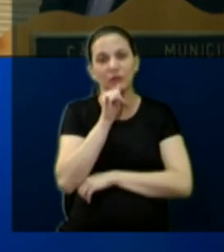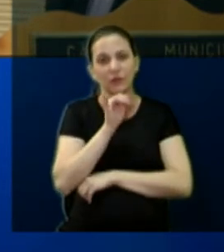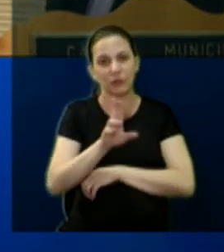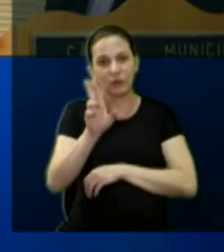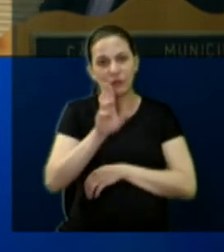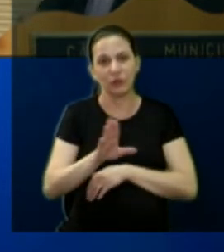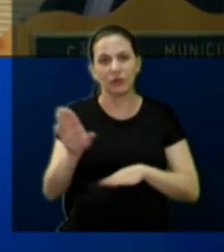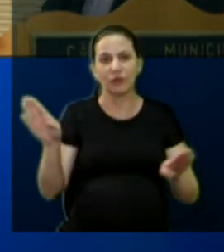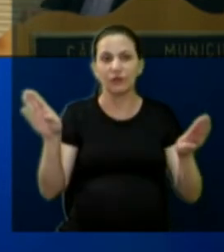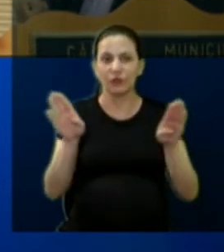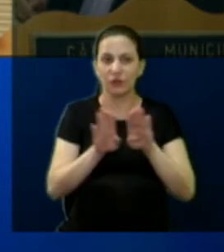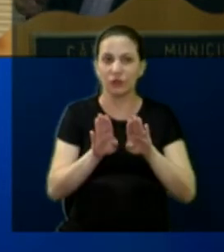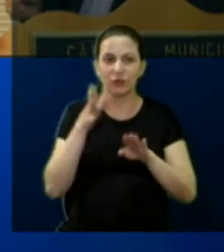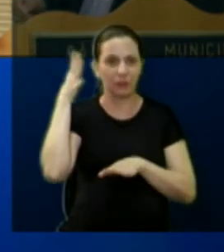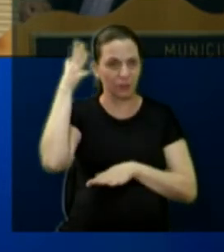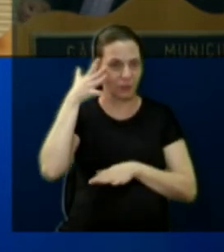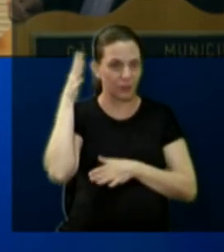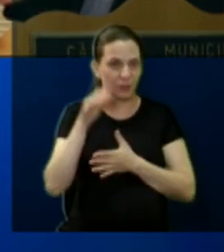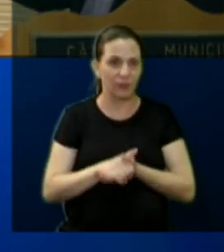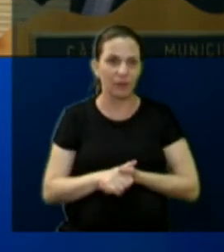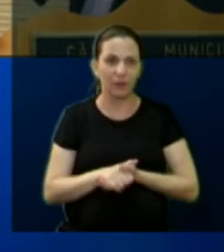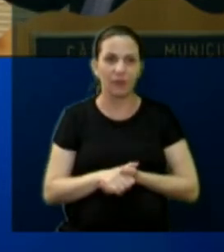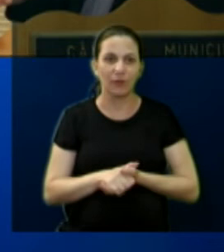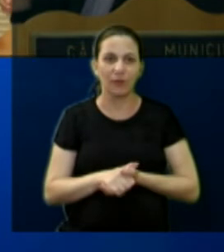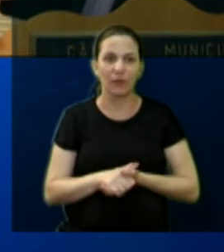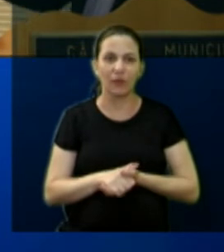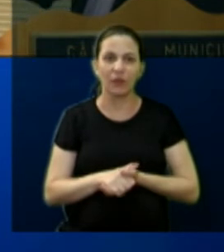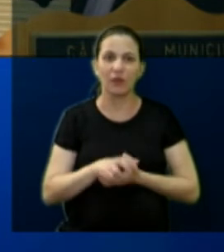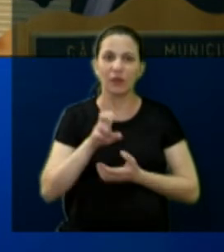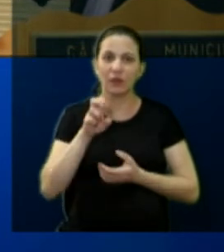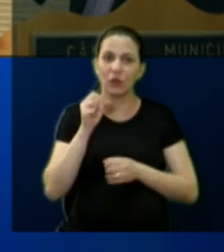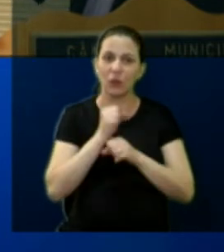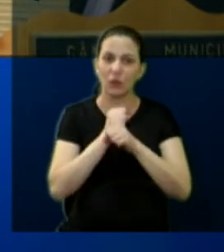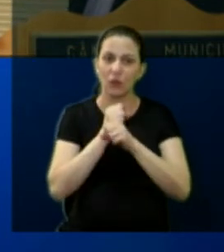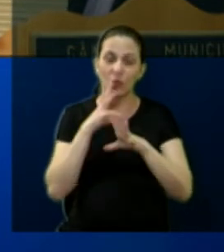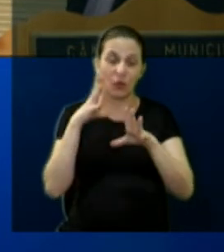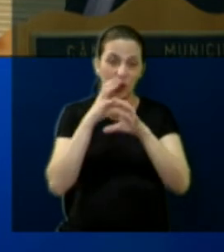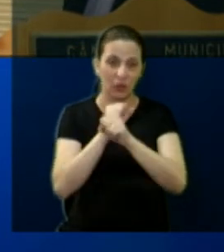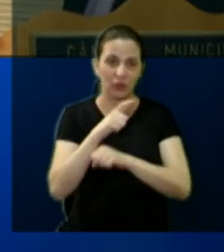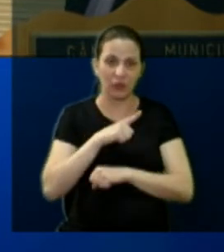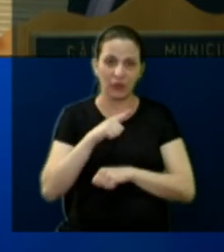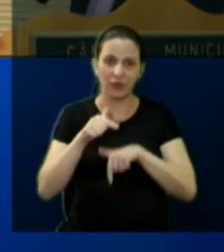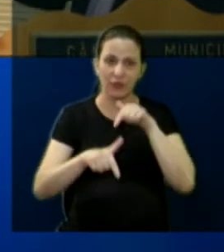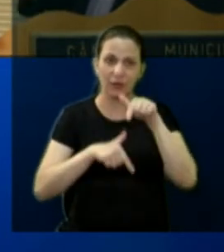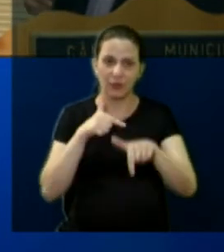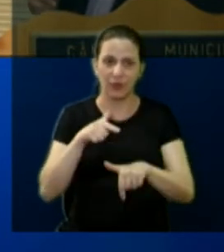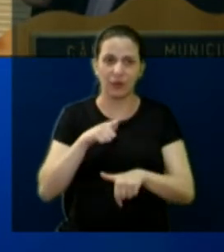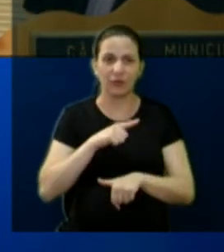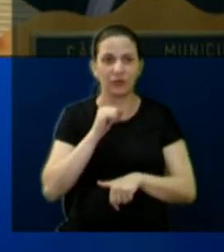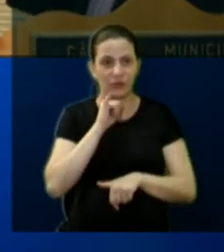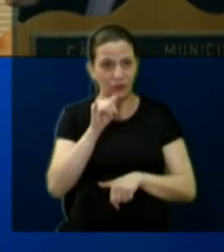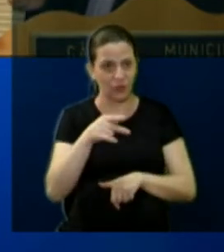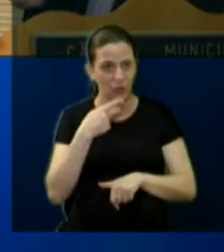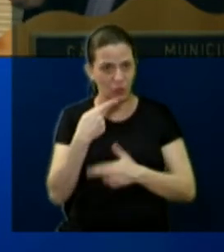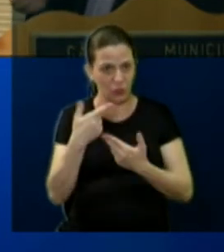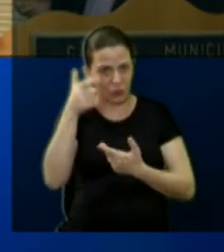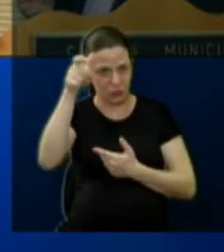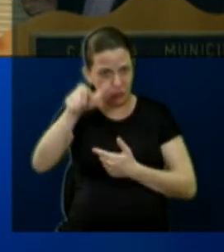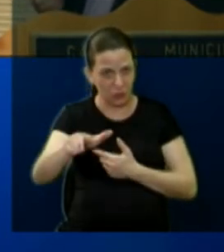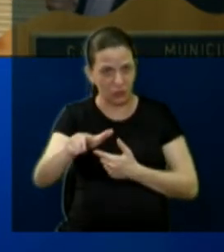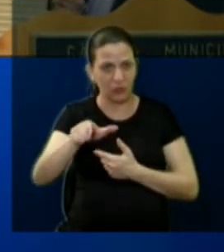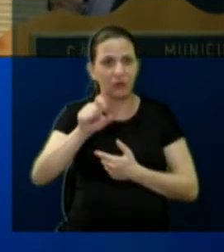Fechando, o Papa, que completa cinco anos de trabalho agora, se digo algo sobre o outro,